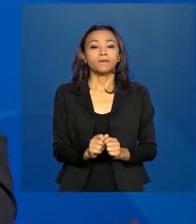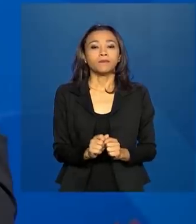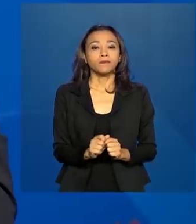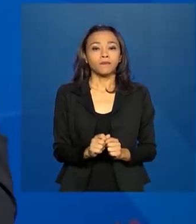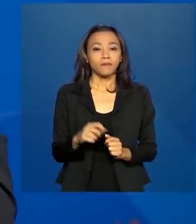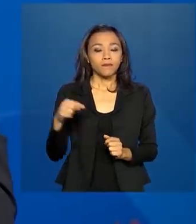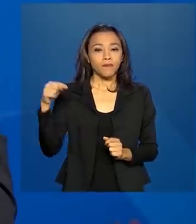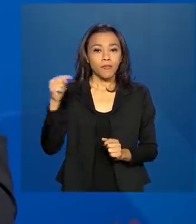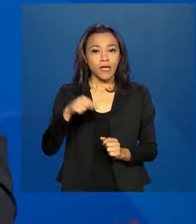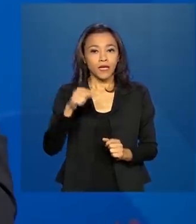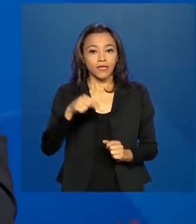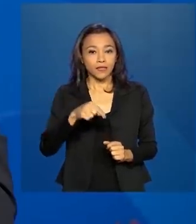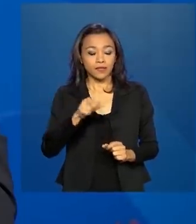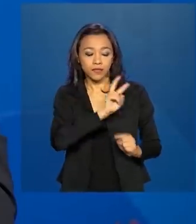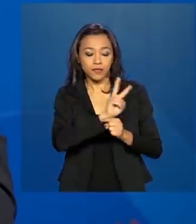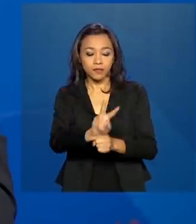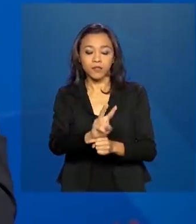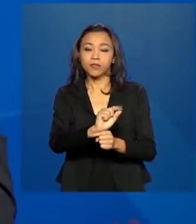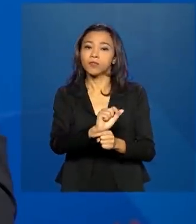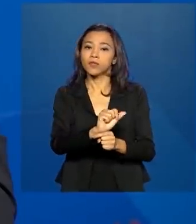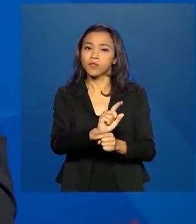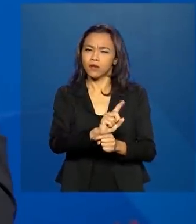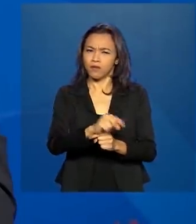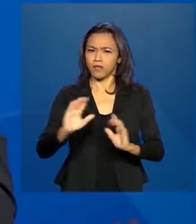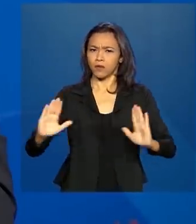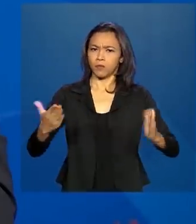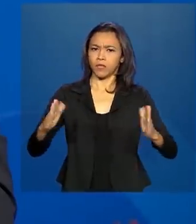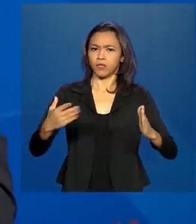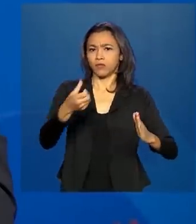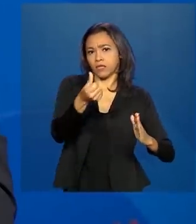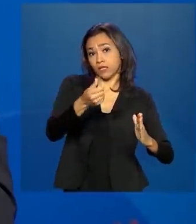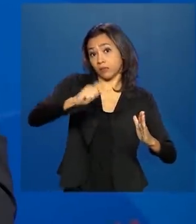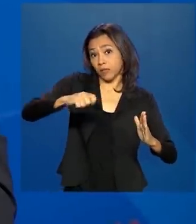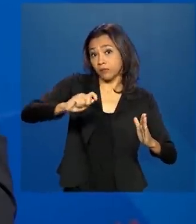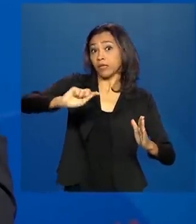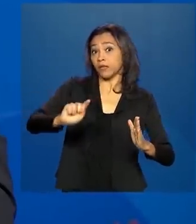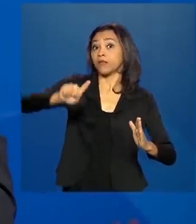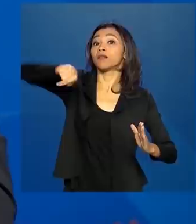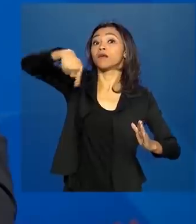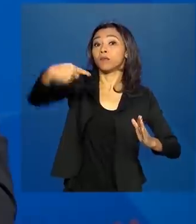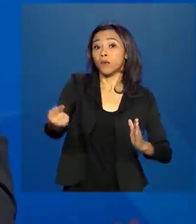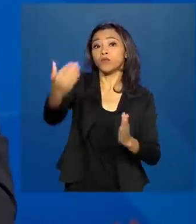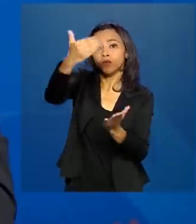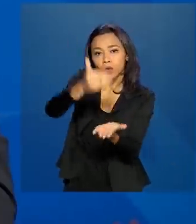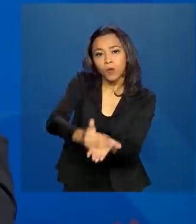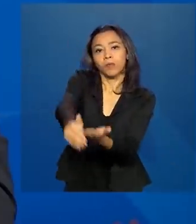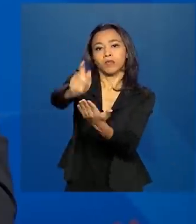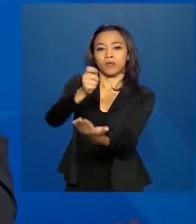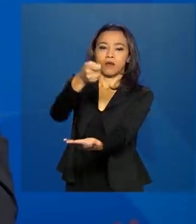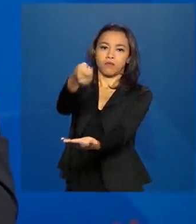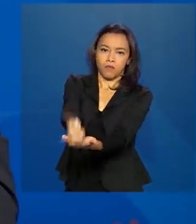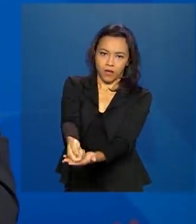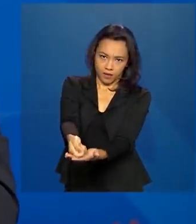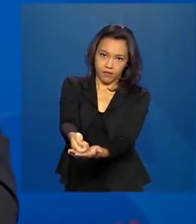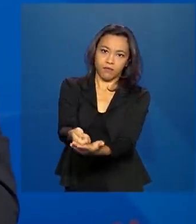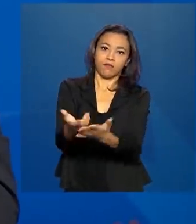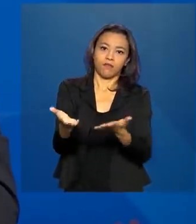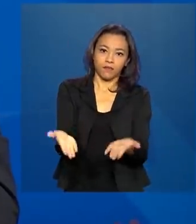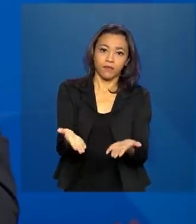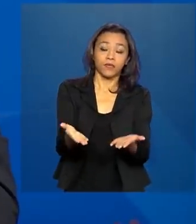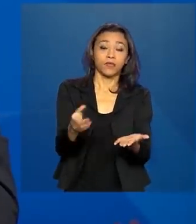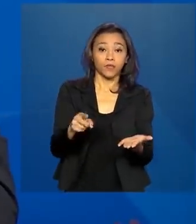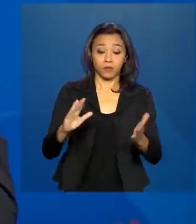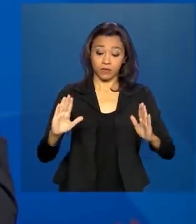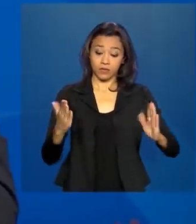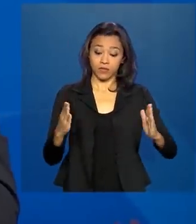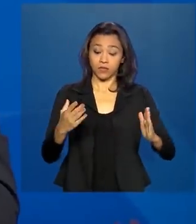A operação de crédito vai ter 6 meses de carência, um prazo para pagamento depois de 30 meses, os 6